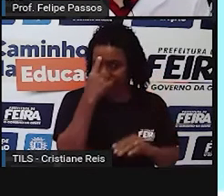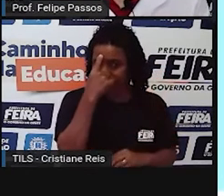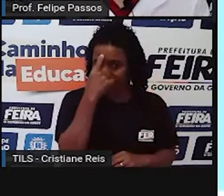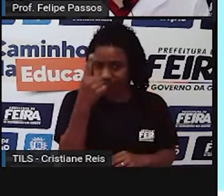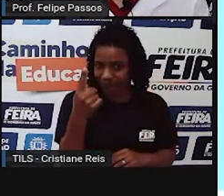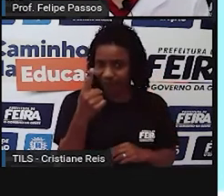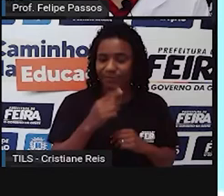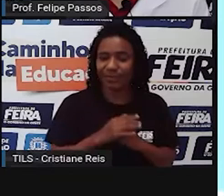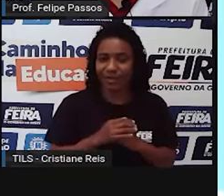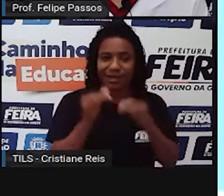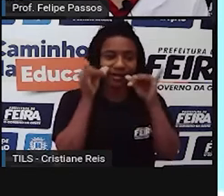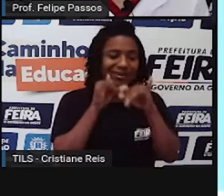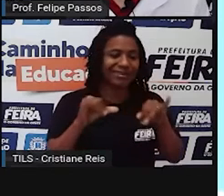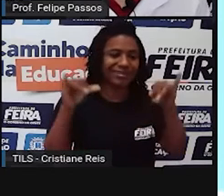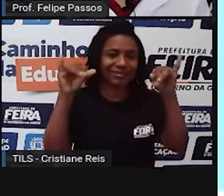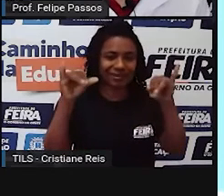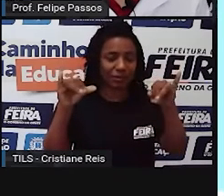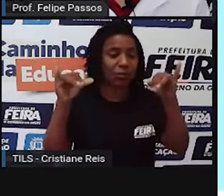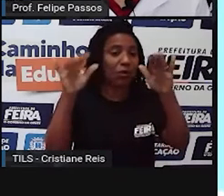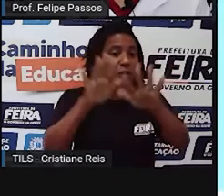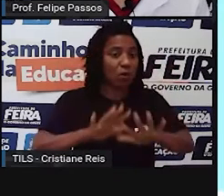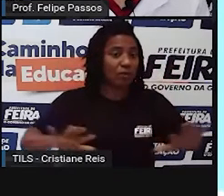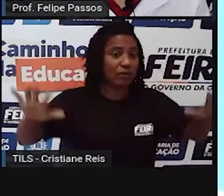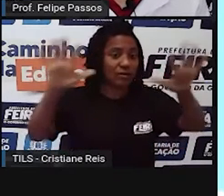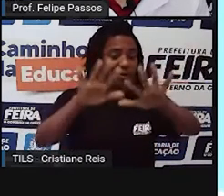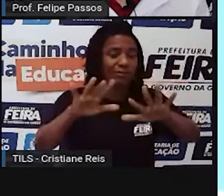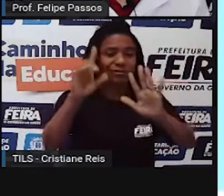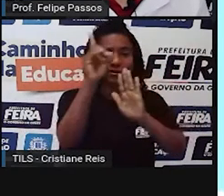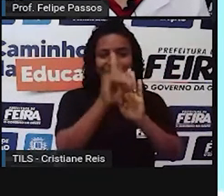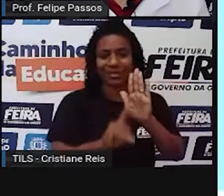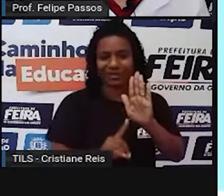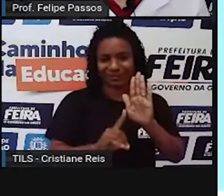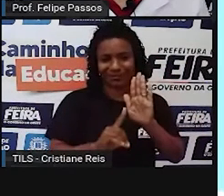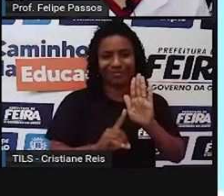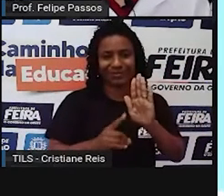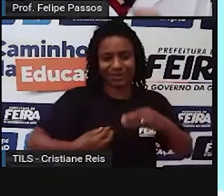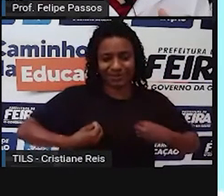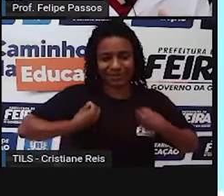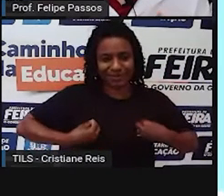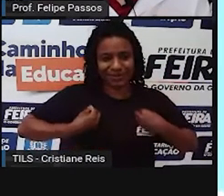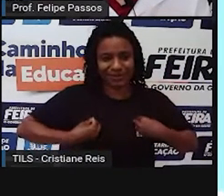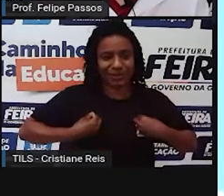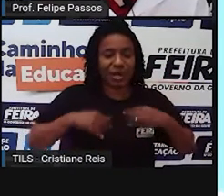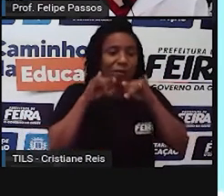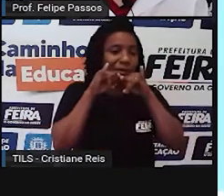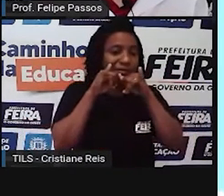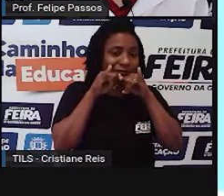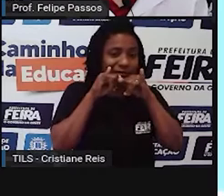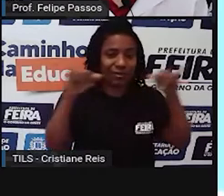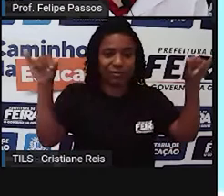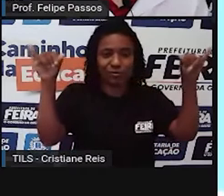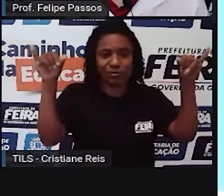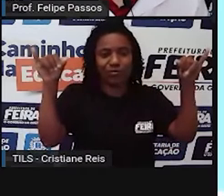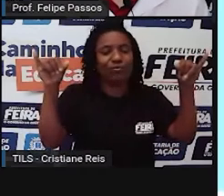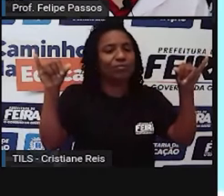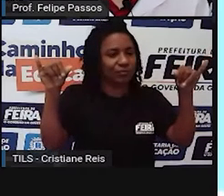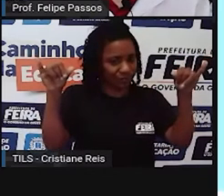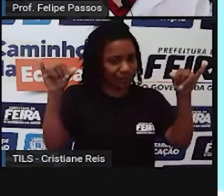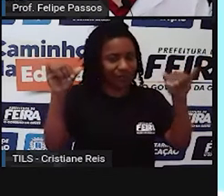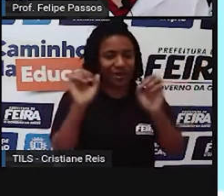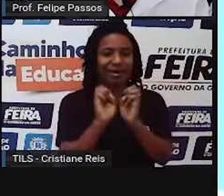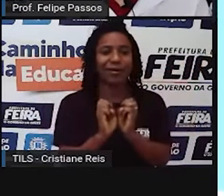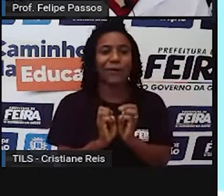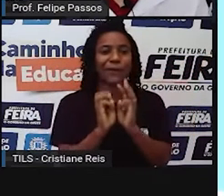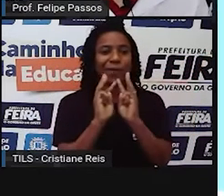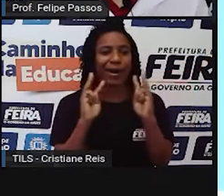Declaração Universal dos Direitos Humanos, ela é, como o nome diz, uma declaração, é um aviso. É como se o pessoal da ONU tivesse